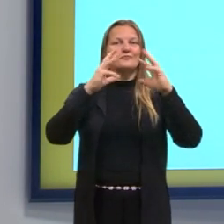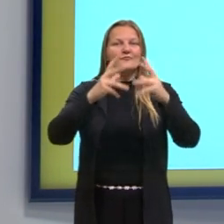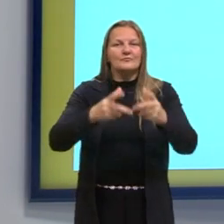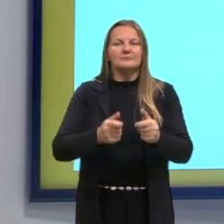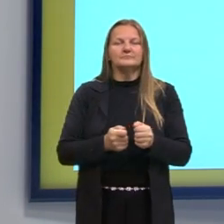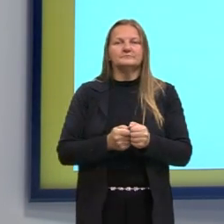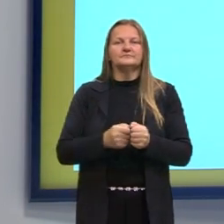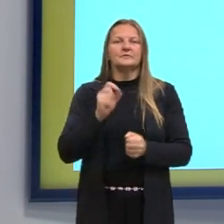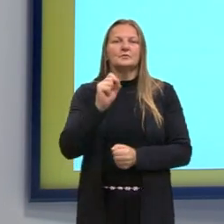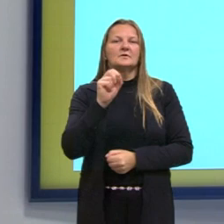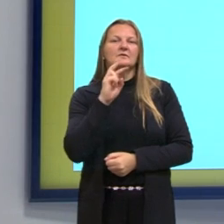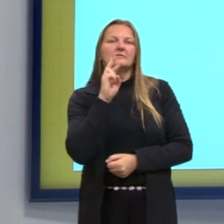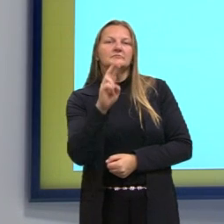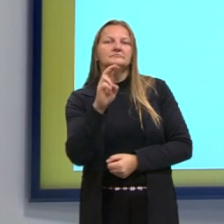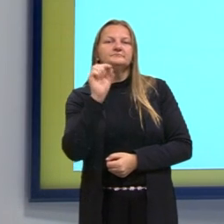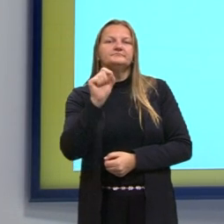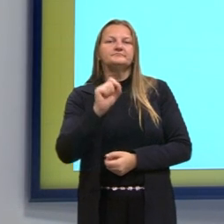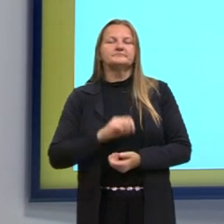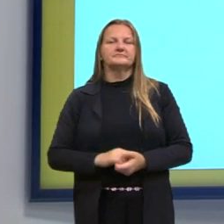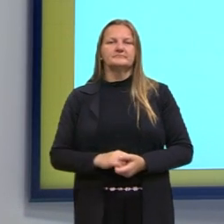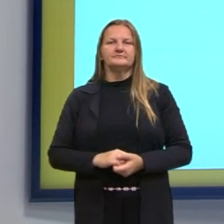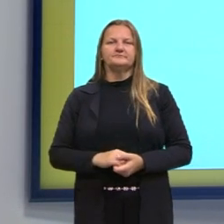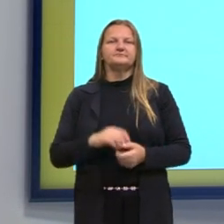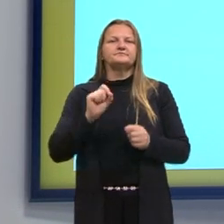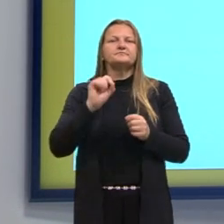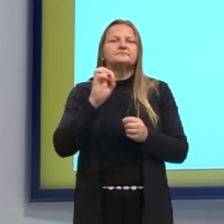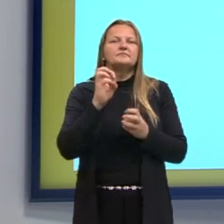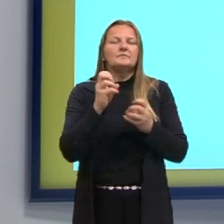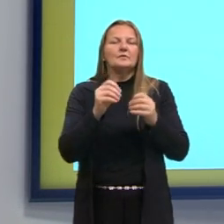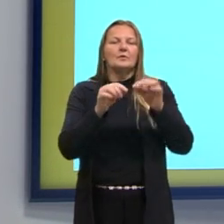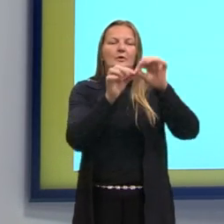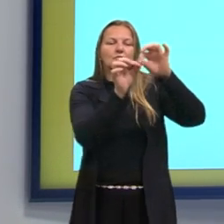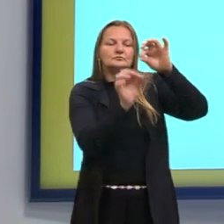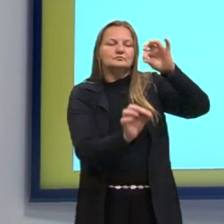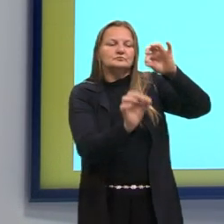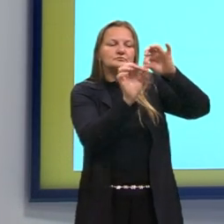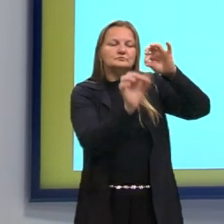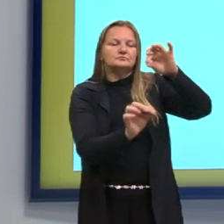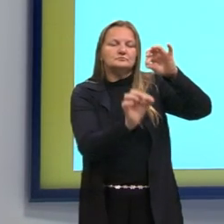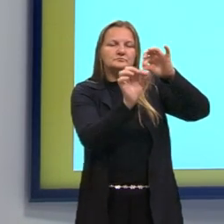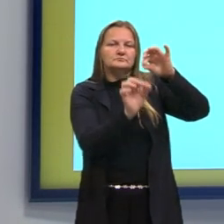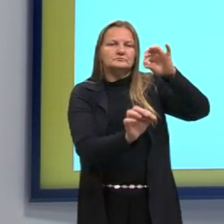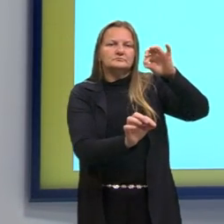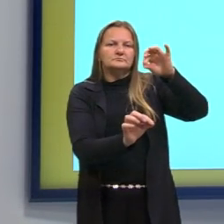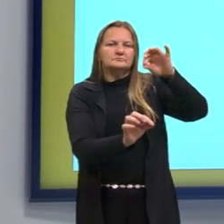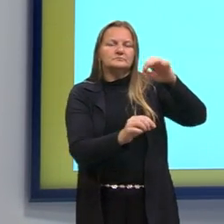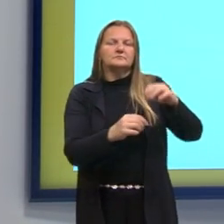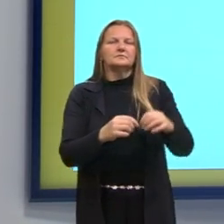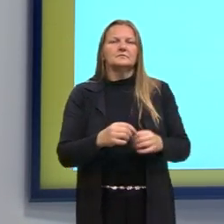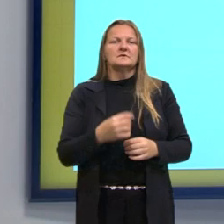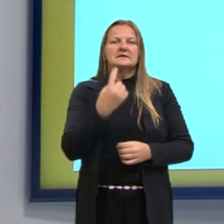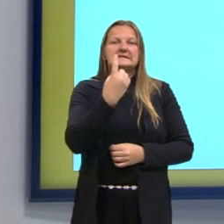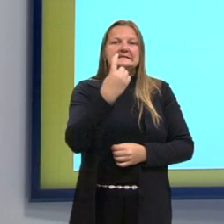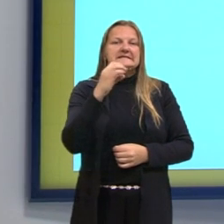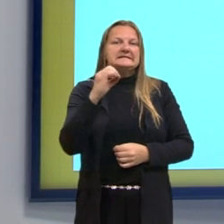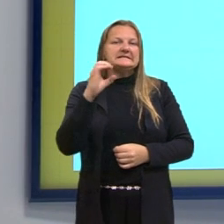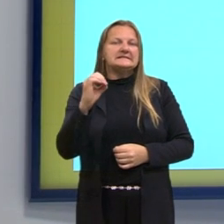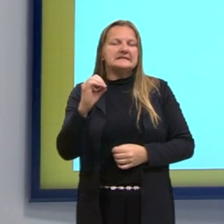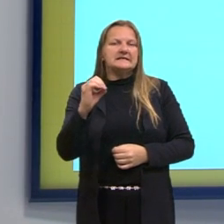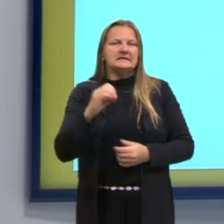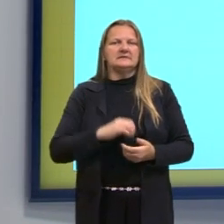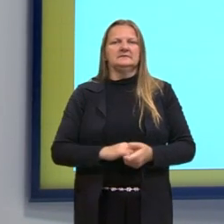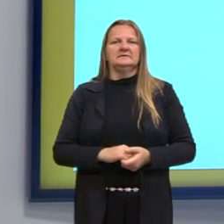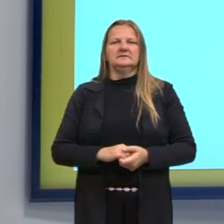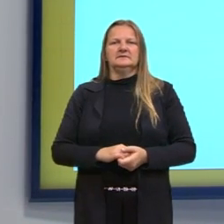eu queria responder mesmo, né? Qual é a medida do lado do centésimo quadrado construído, seguindo